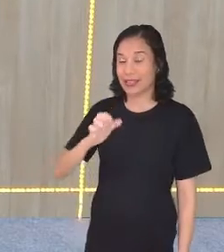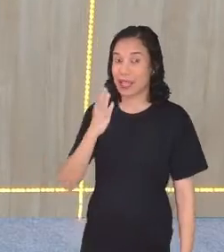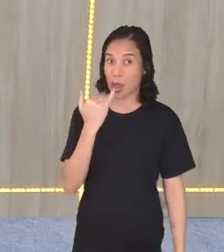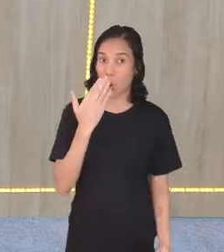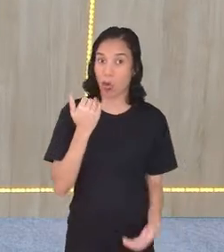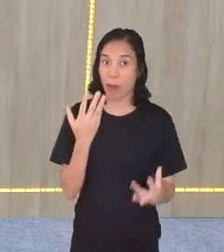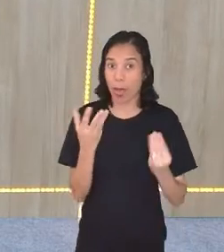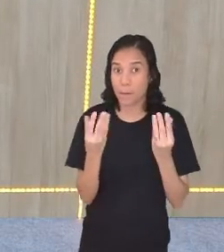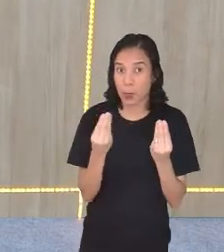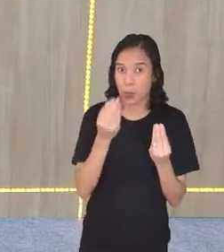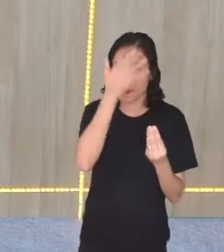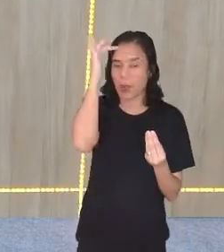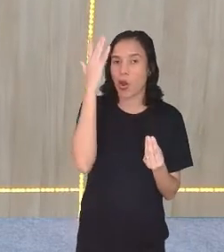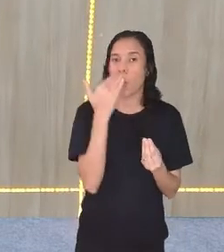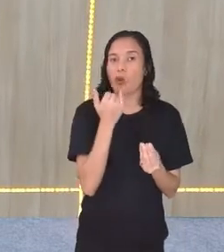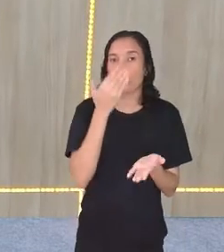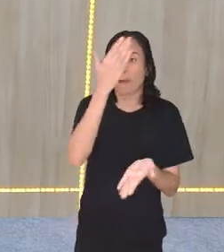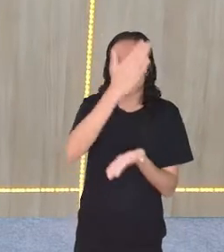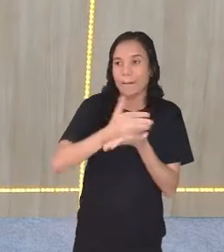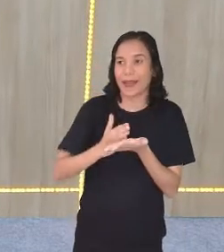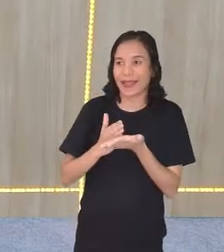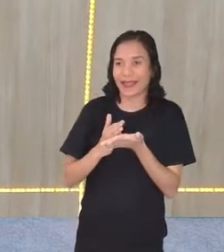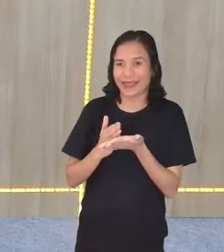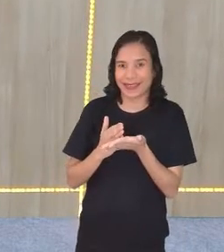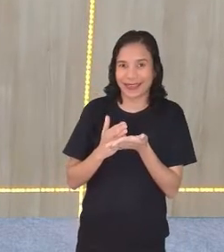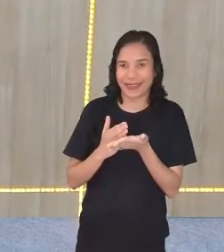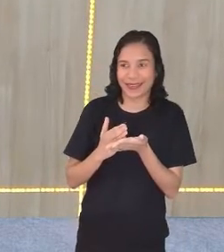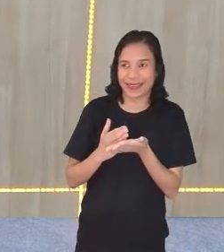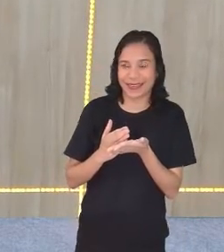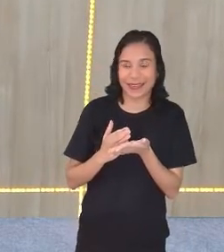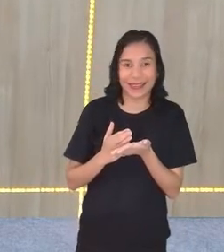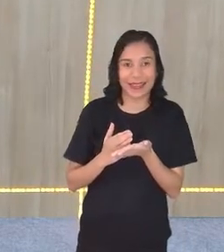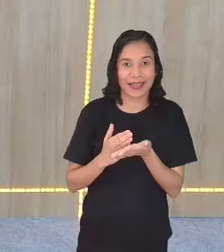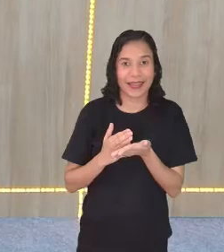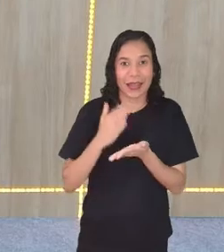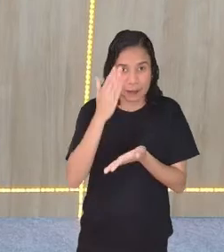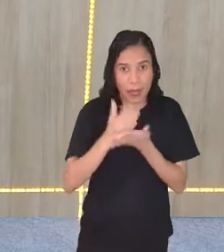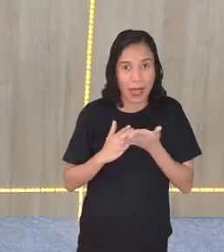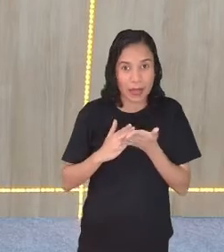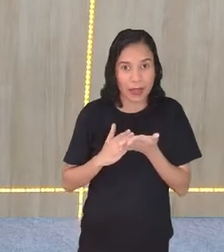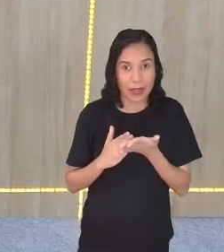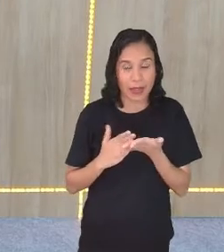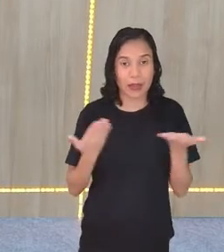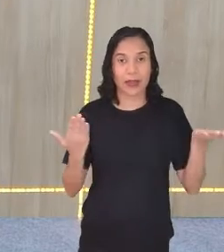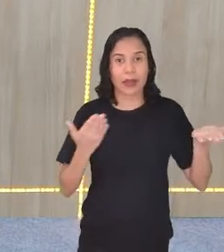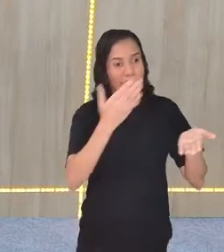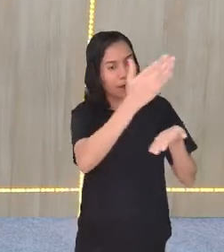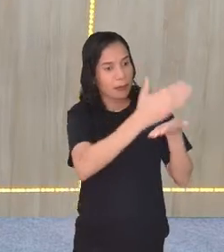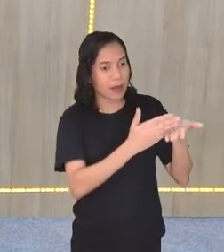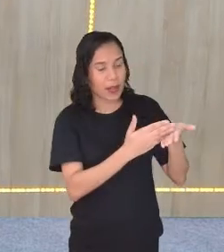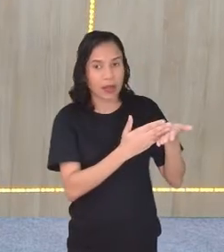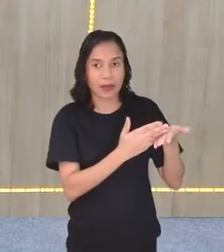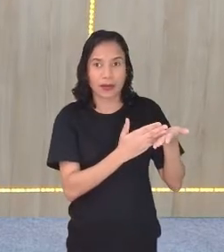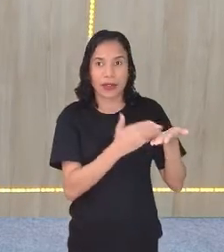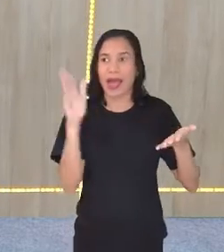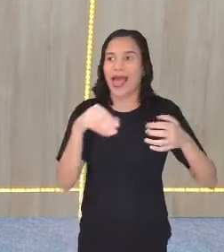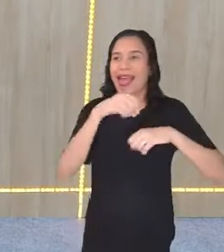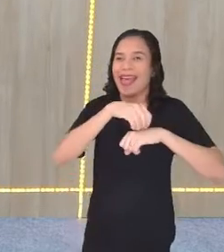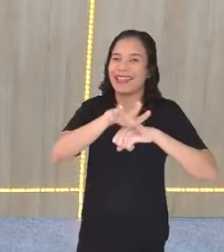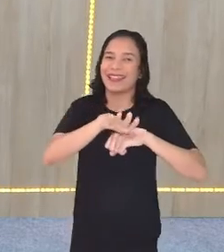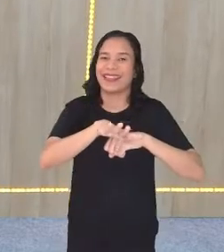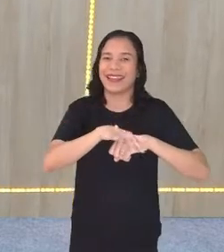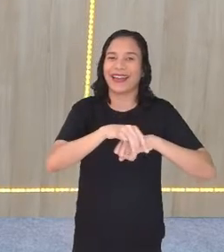a pessoa vai comer a metade da pizza, Tânia. Eita, falei metade. Metade. Eita, eu já dei a dica. Eu